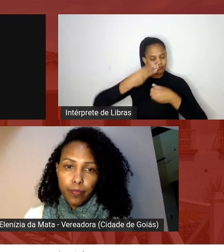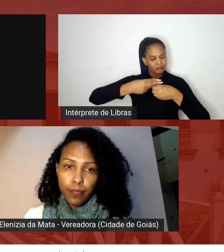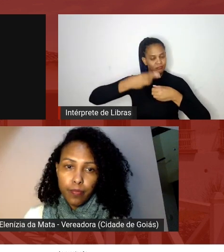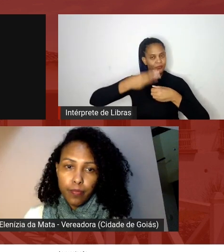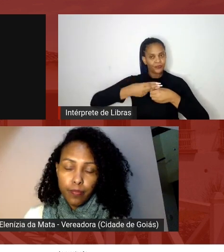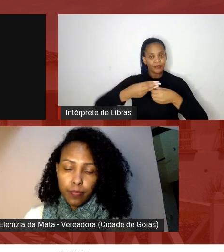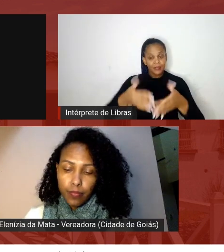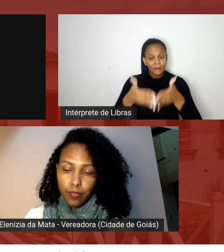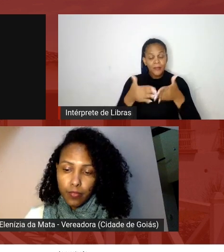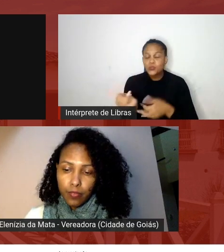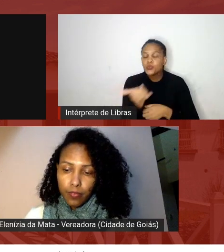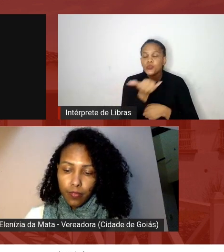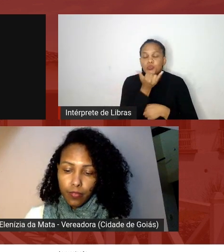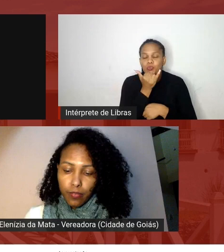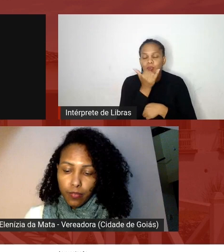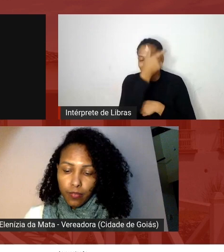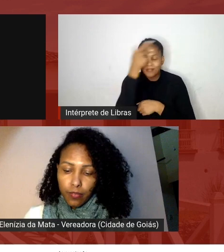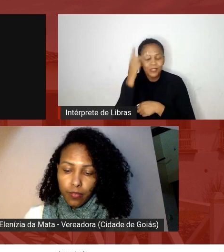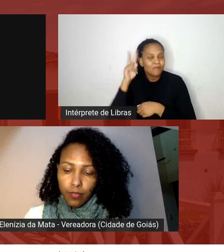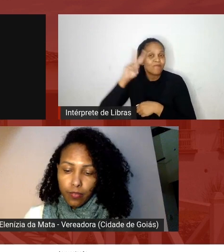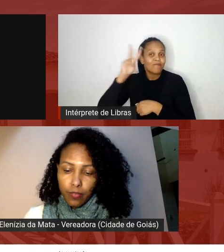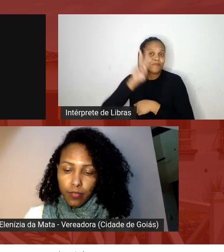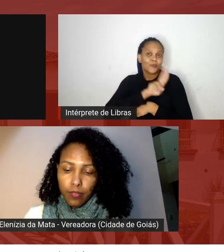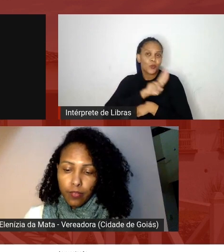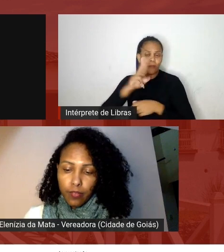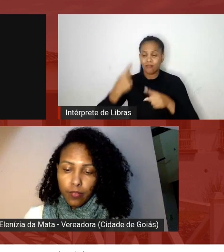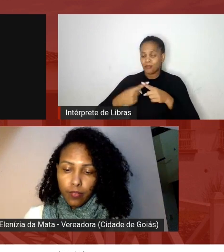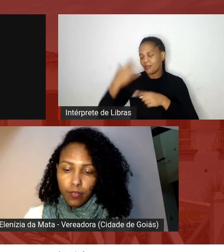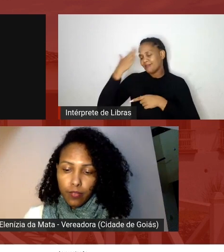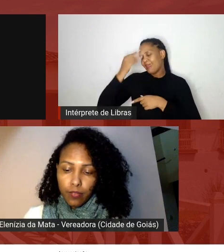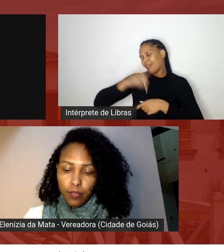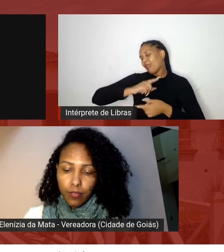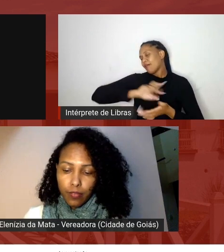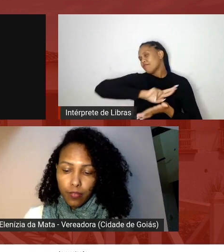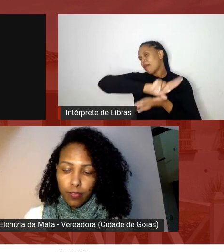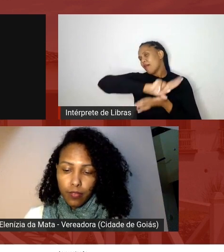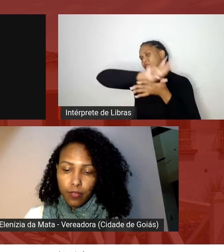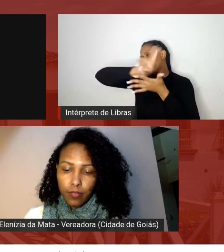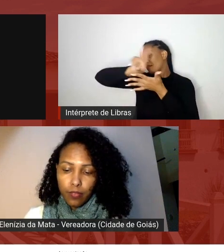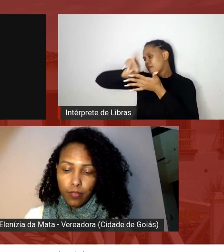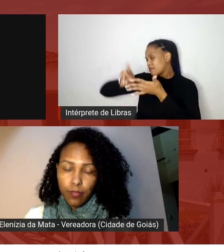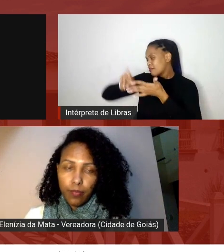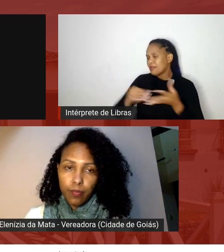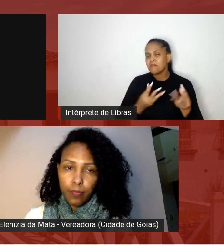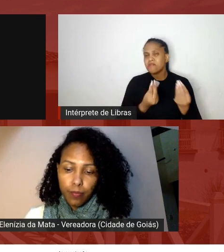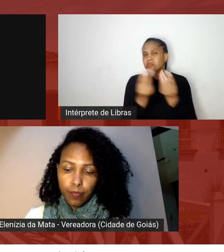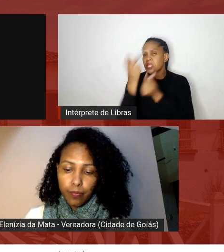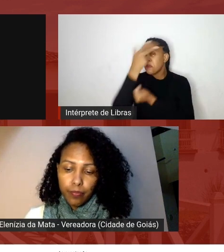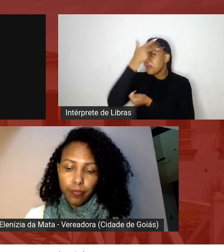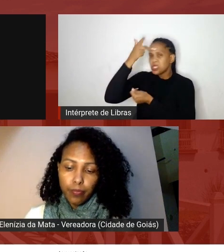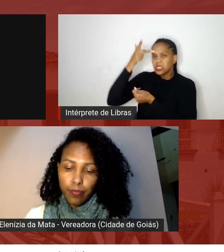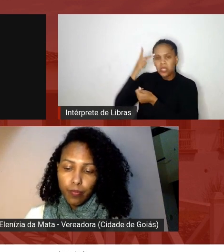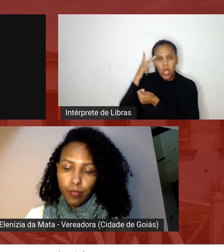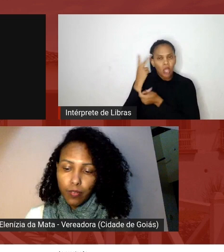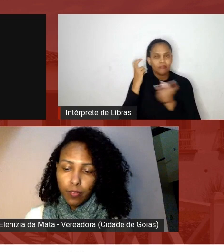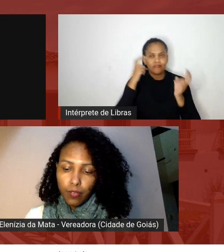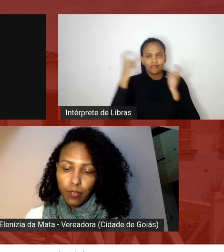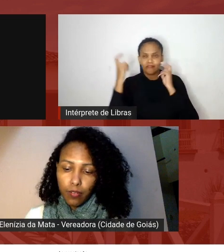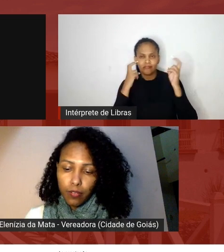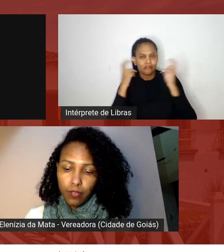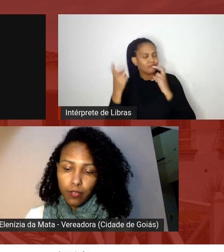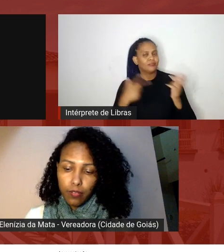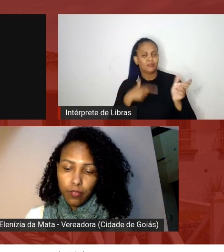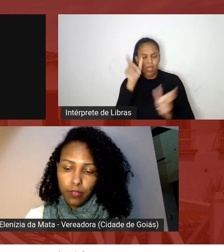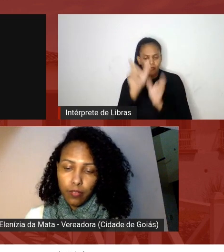que não lembram o nome porque eu sei que tem vários outros Fabinhos várias outras Elenísias várias outras Fáudios da Mata várias